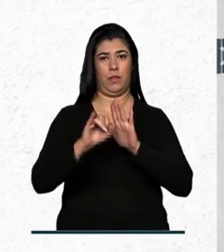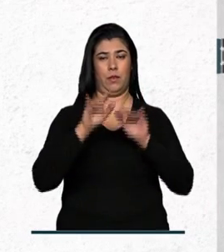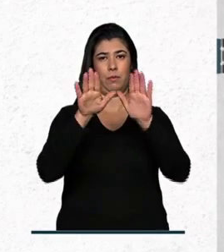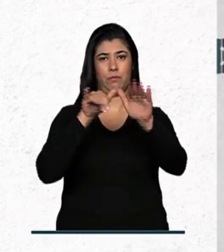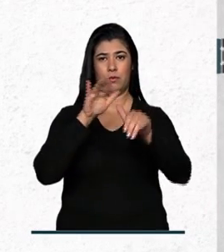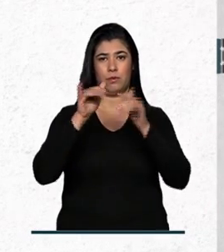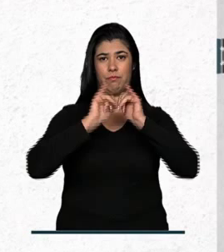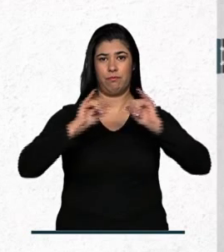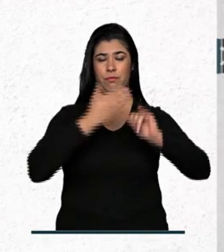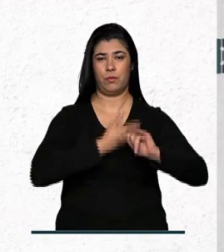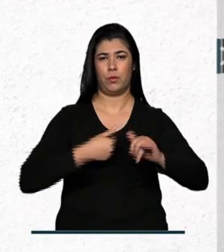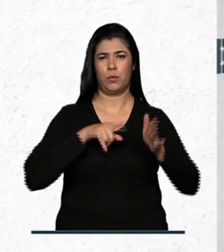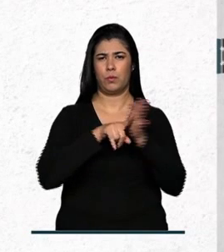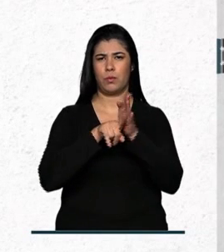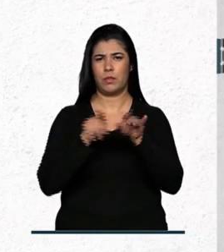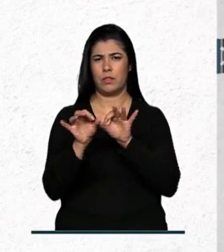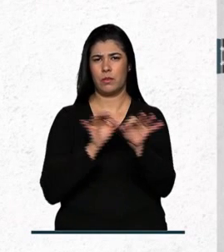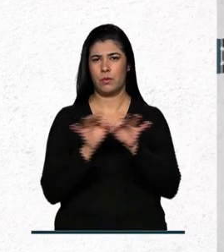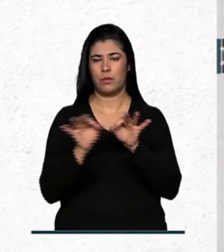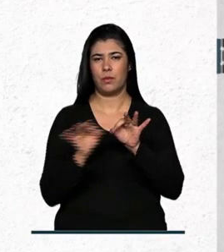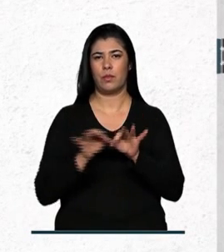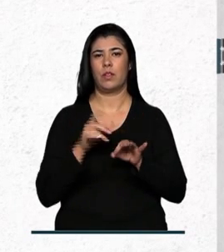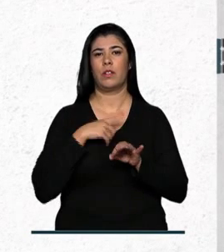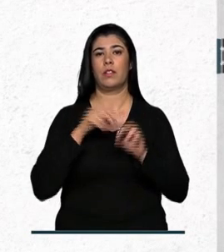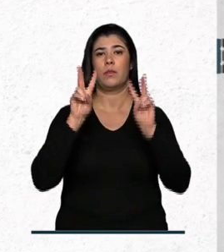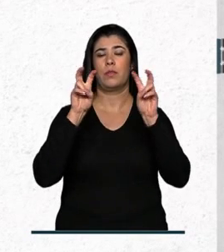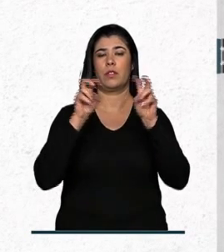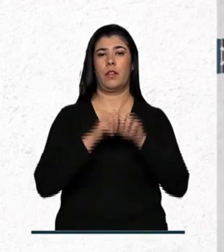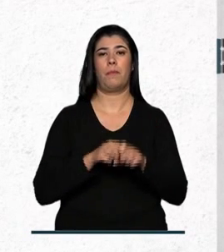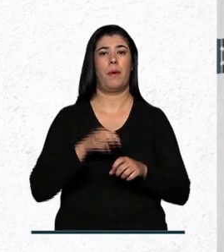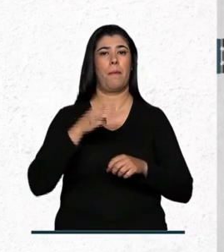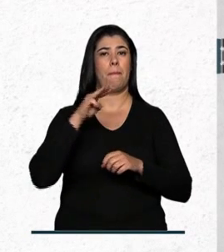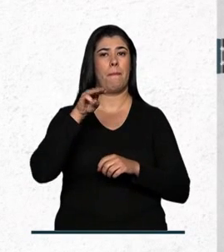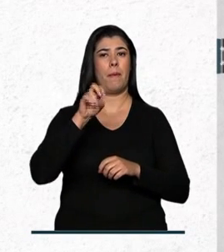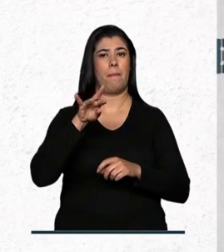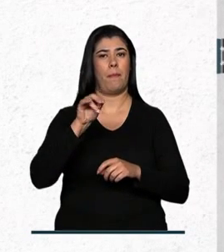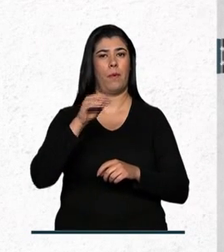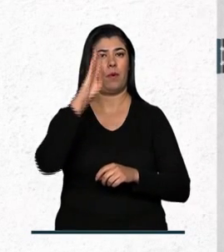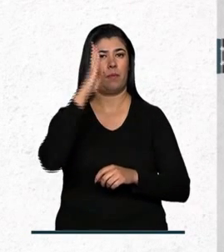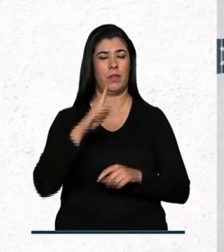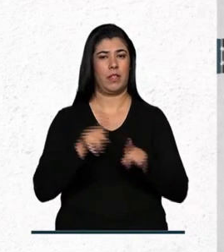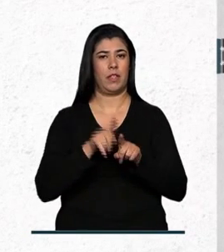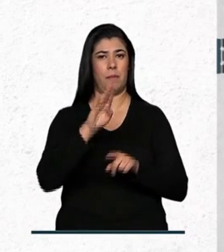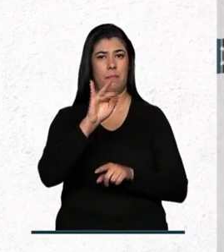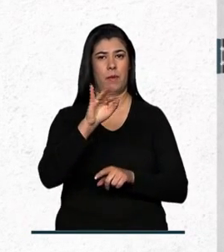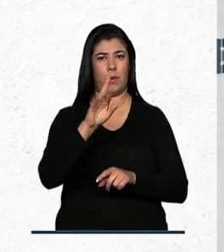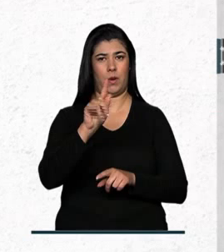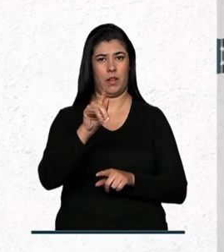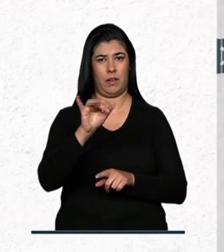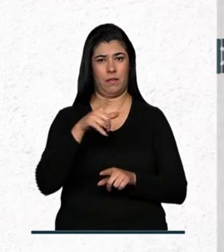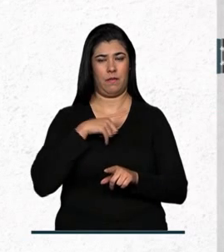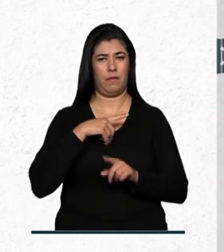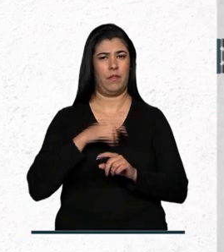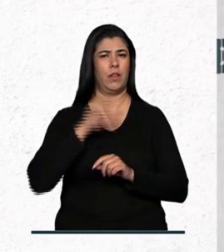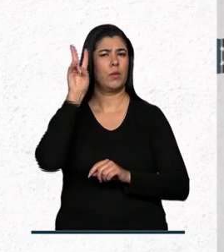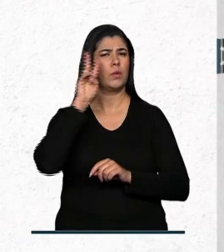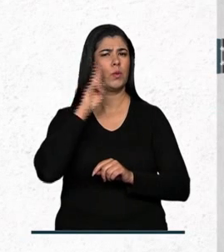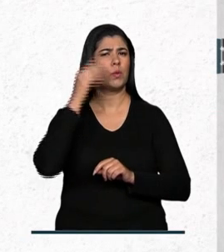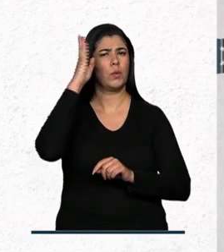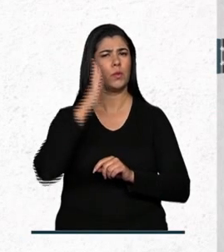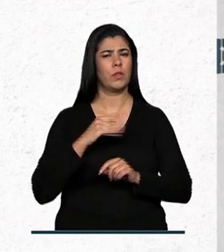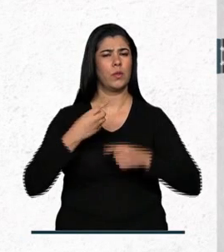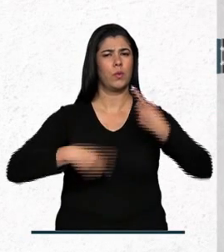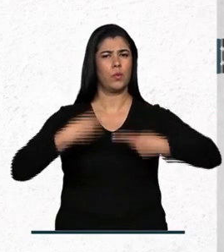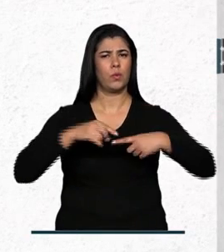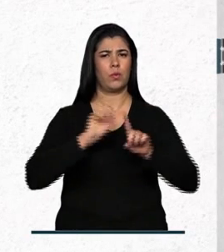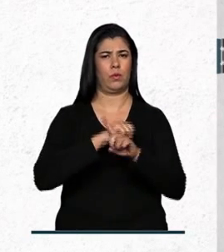pública para a pesquisa e elaboração das obras Memórias Brasileiras Biografias e Memórias Brasileiras Conflitos Sociais.